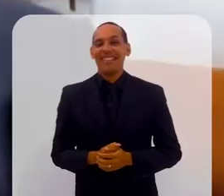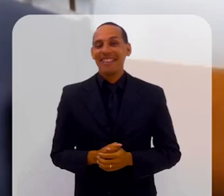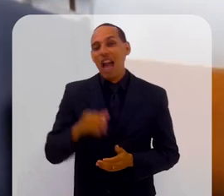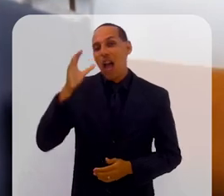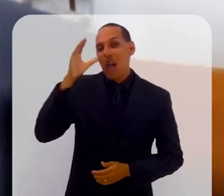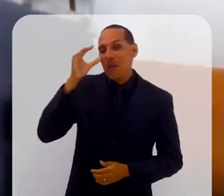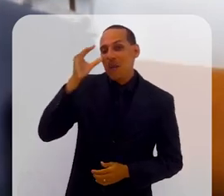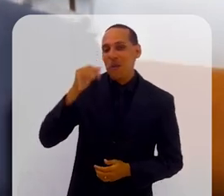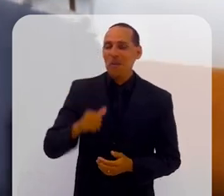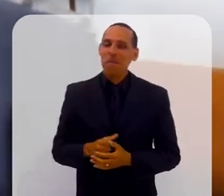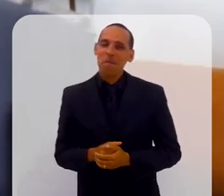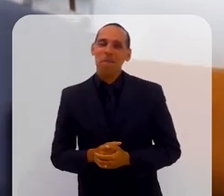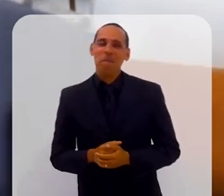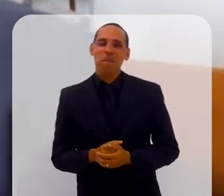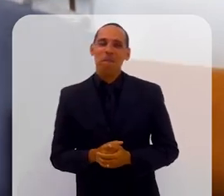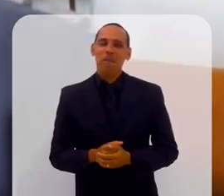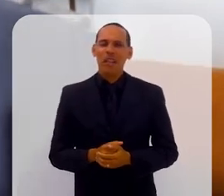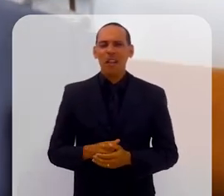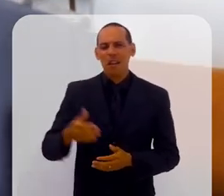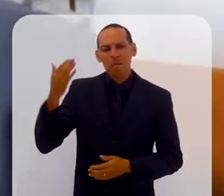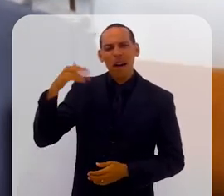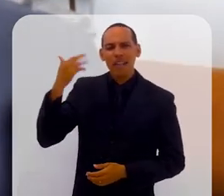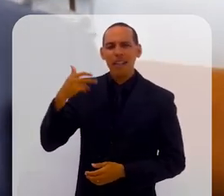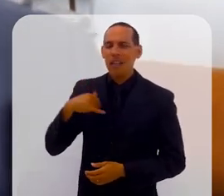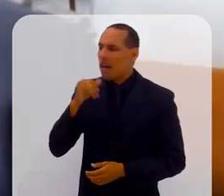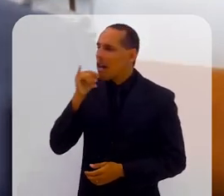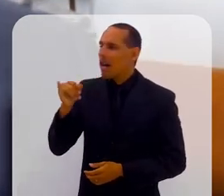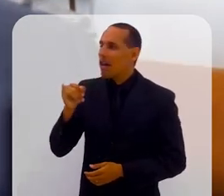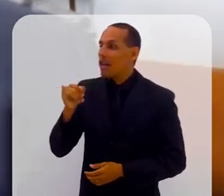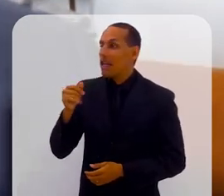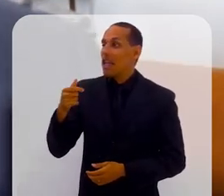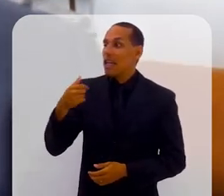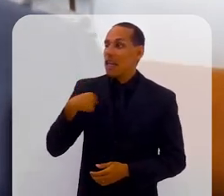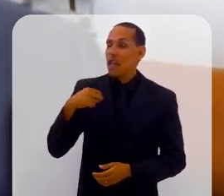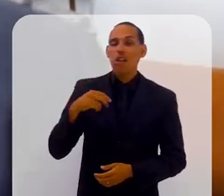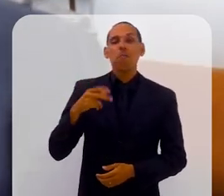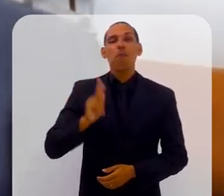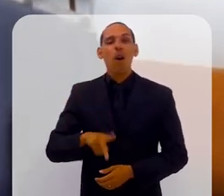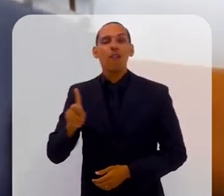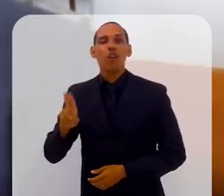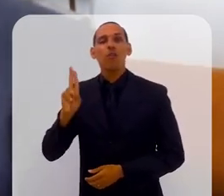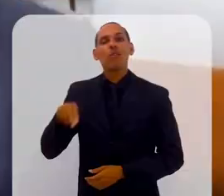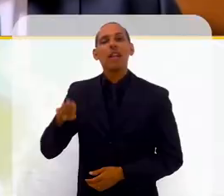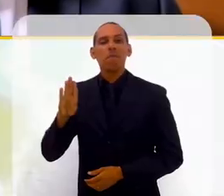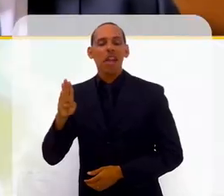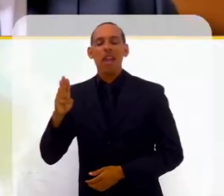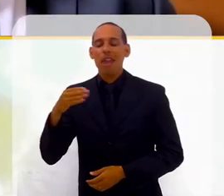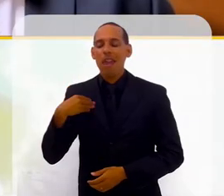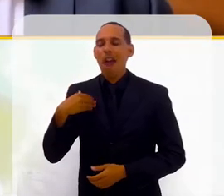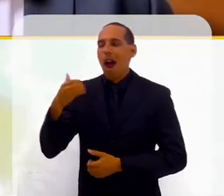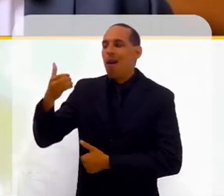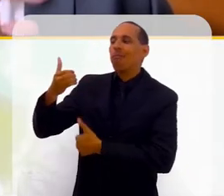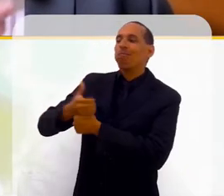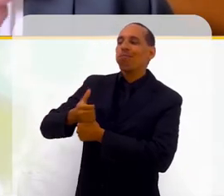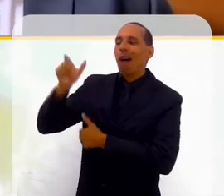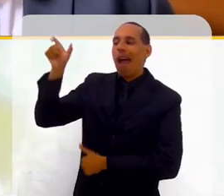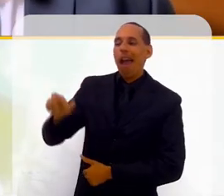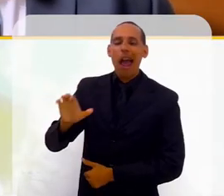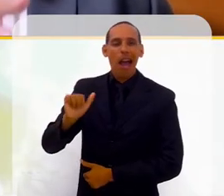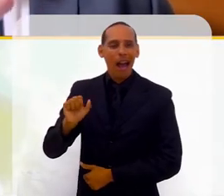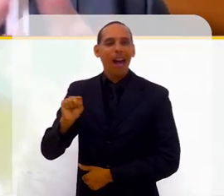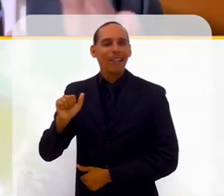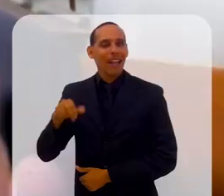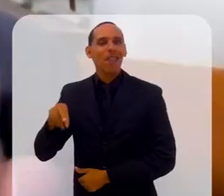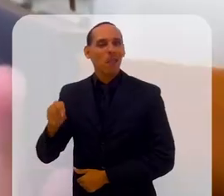E, curiosidade, mas isso não fez, né? Uma vez eu falei assim, eu vou virar professor do NB e eu vou querer a vaga do Casanova. Mas, acabou